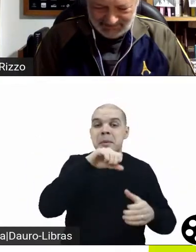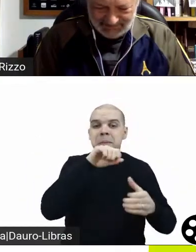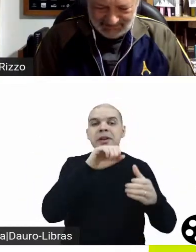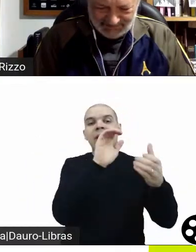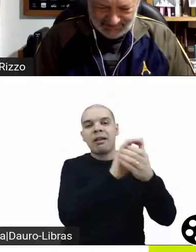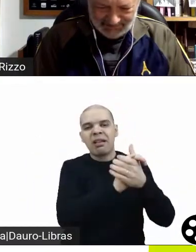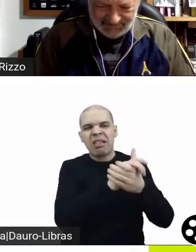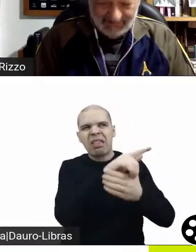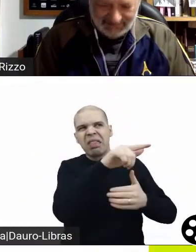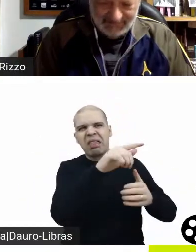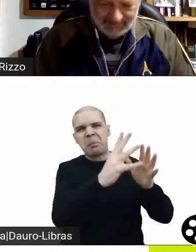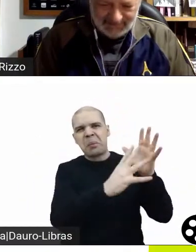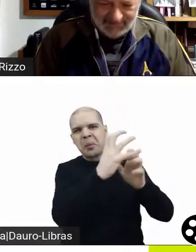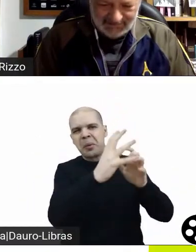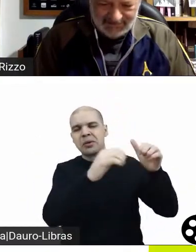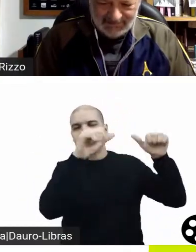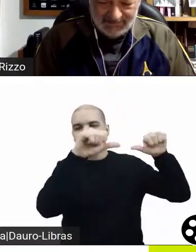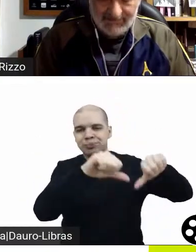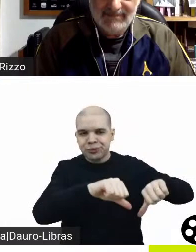forma como nós sabemos que acabou.